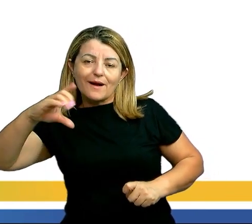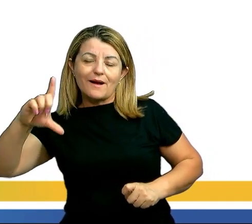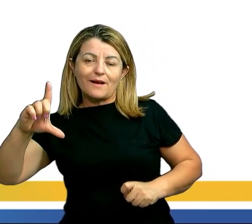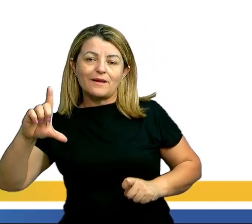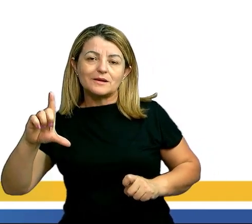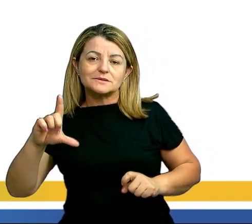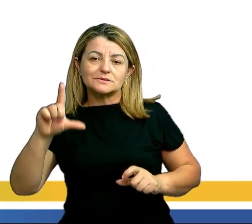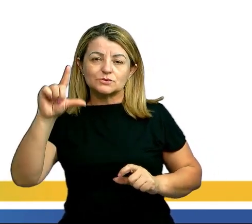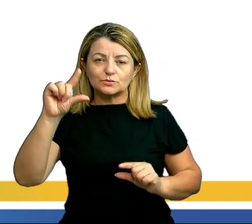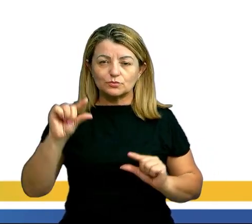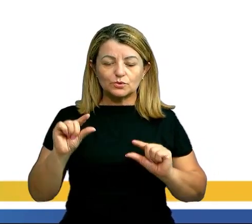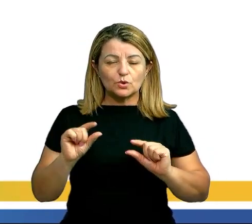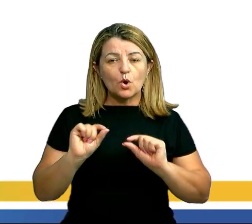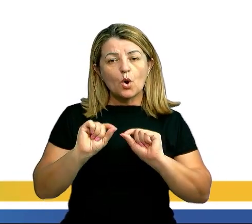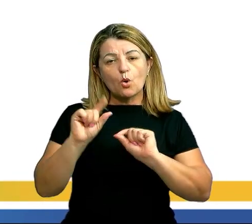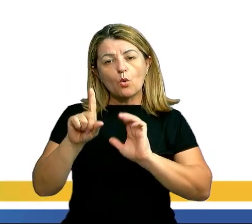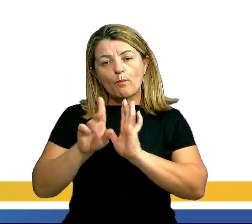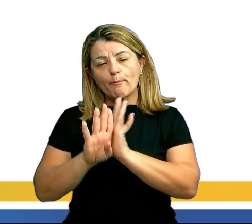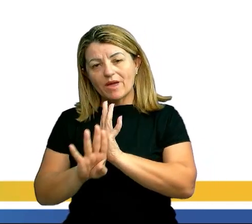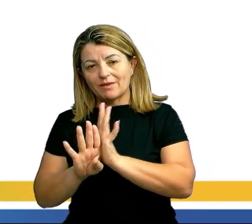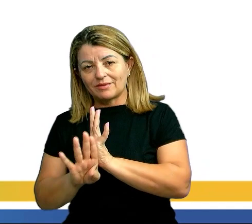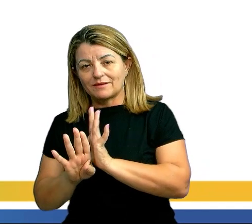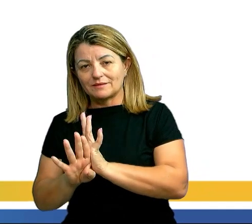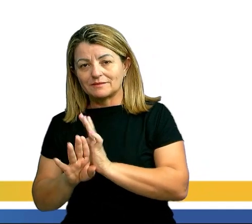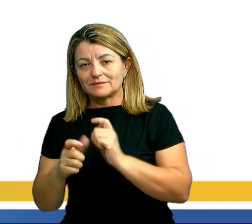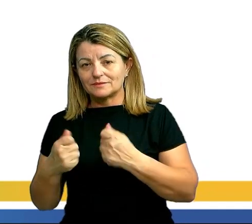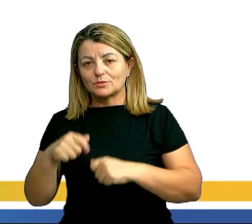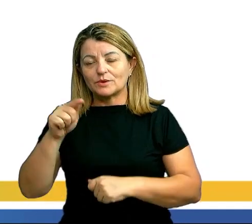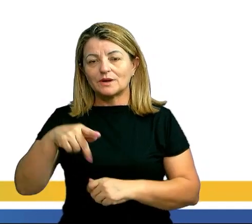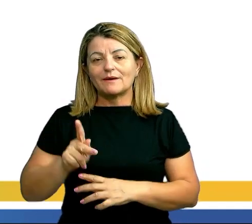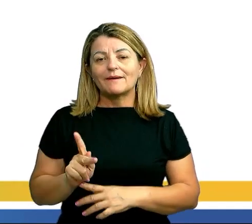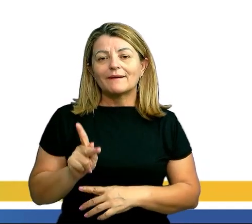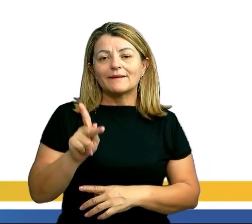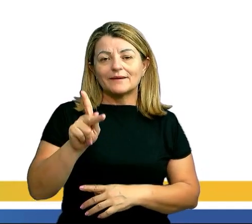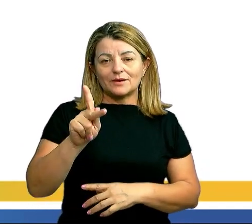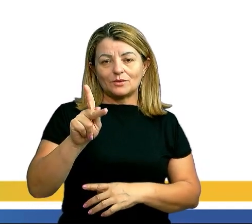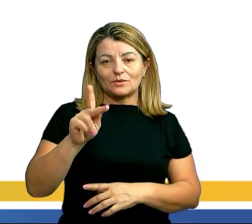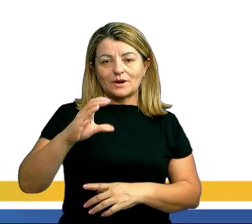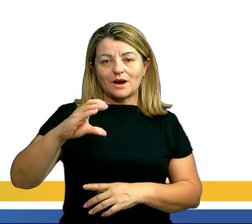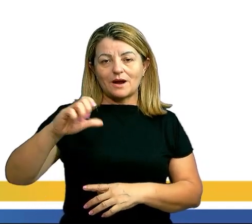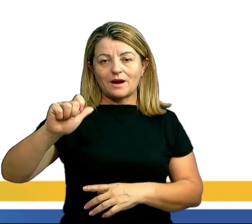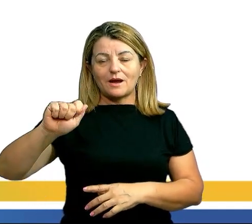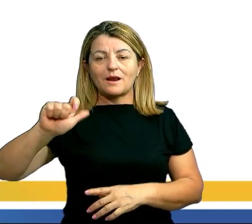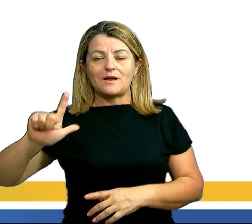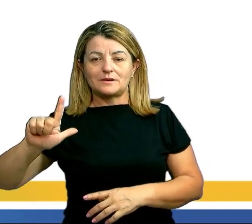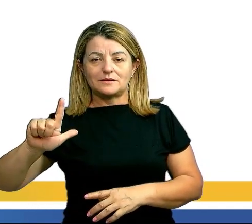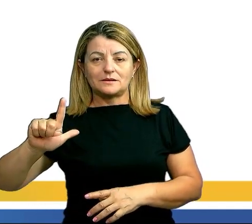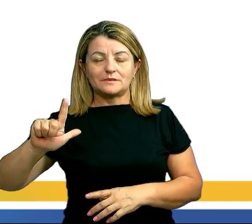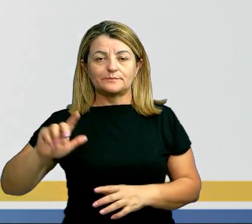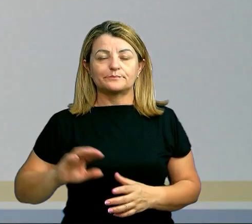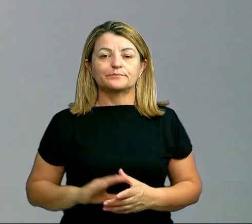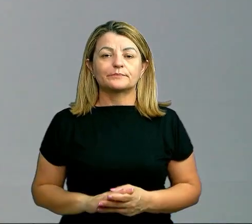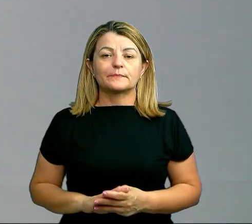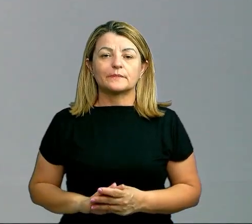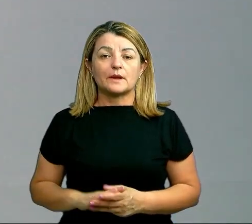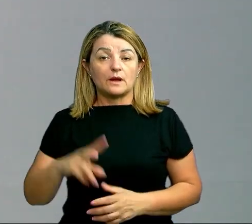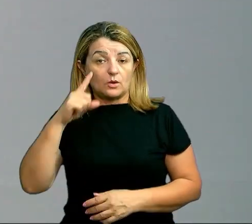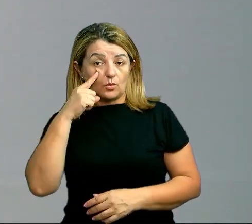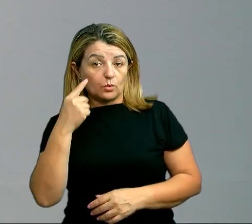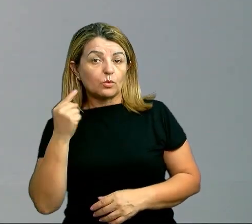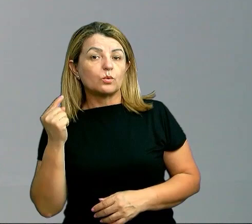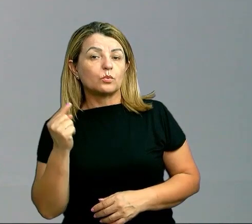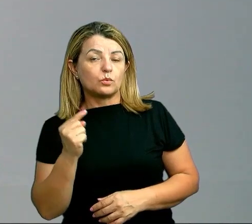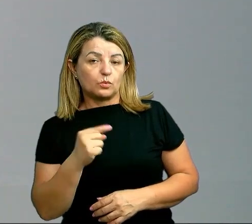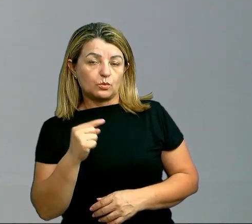associando a essa grande caloria, que seria chamada quilocaloria. Ou seja, preste muita